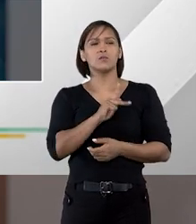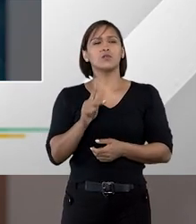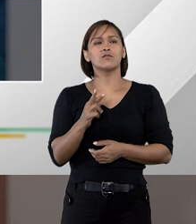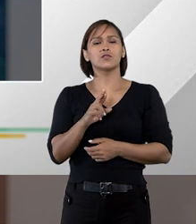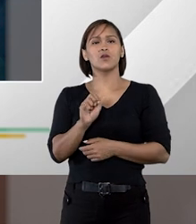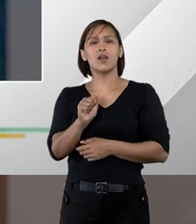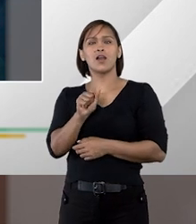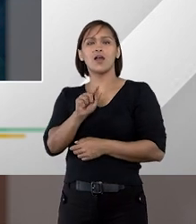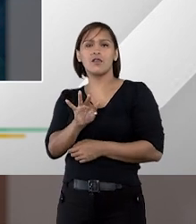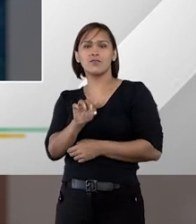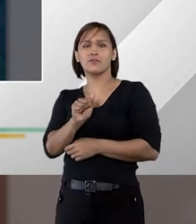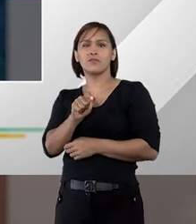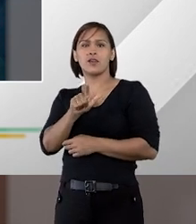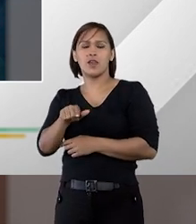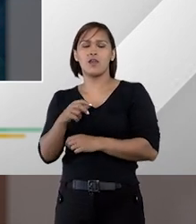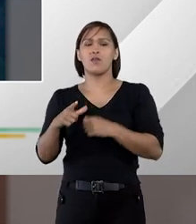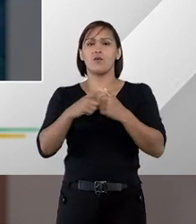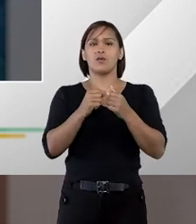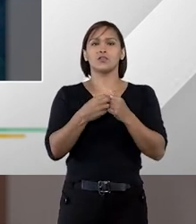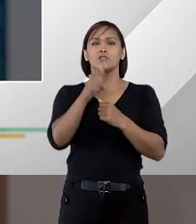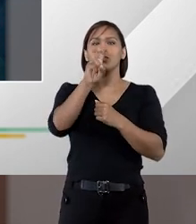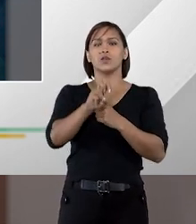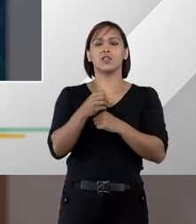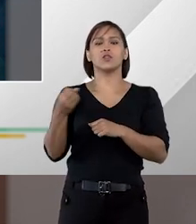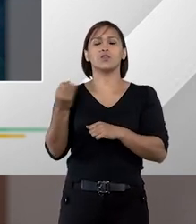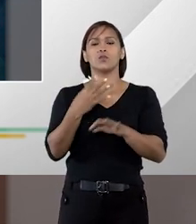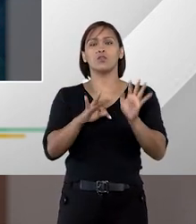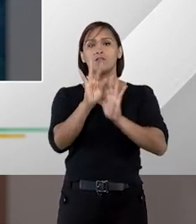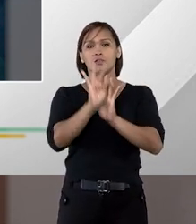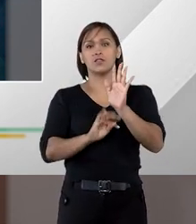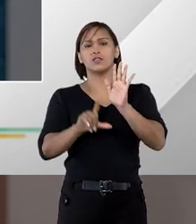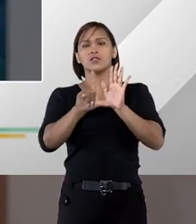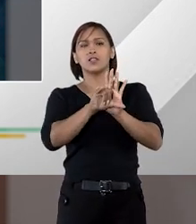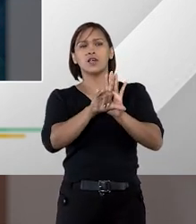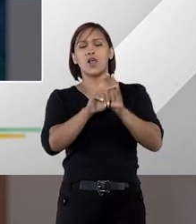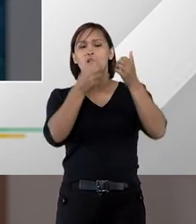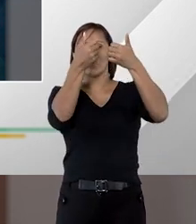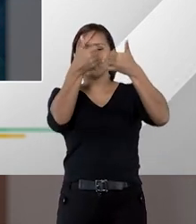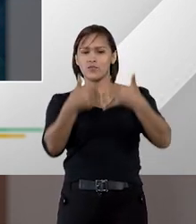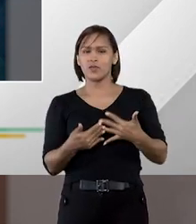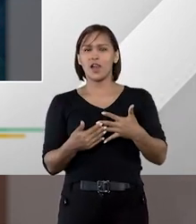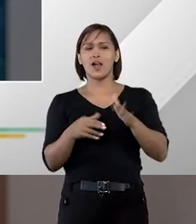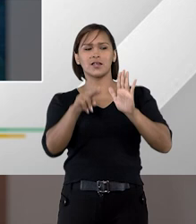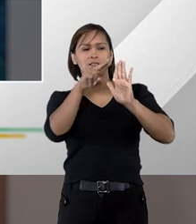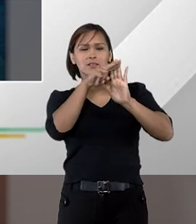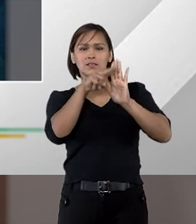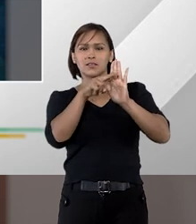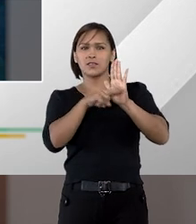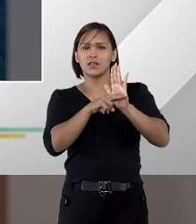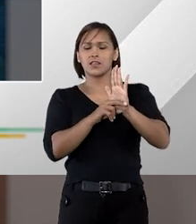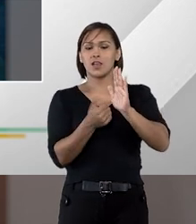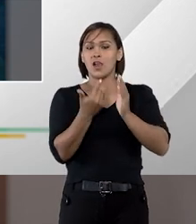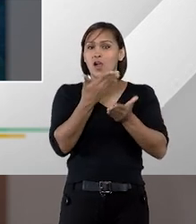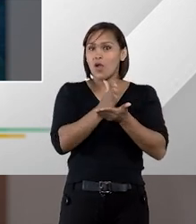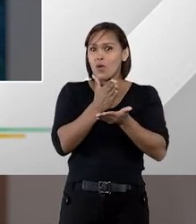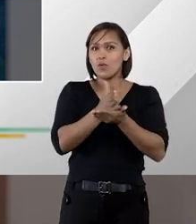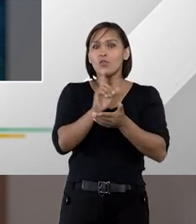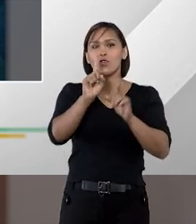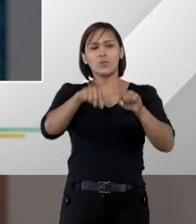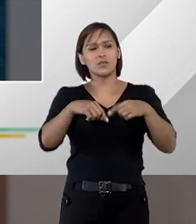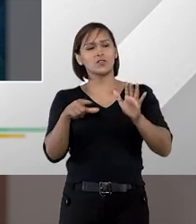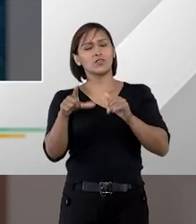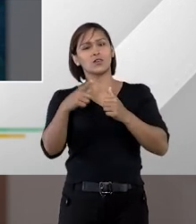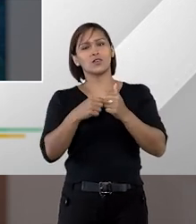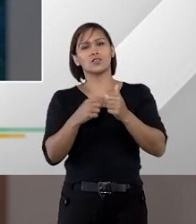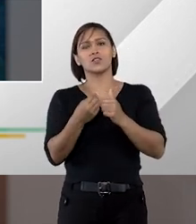Professor Rafael, o artigo 5º do novo texto legal elenca várias diretrizes, inclusive algumas delas